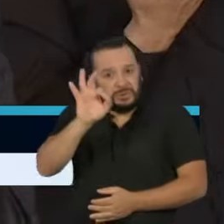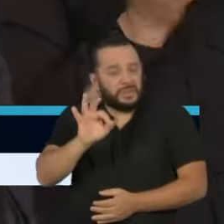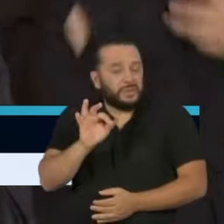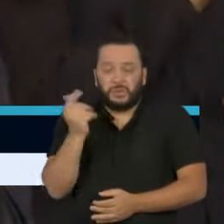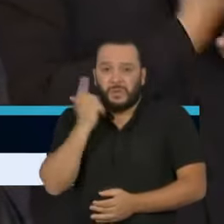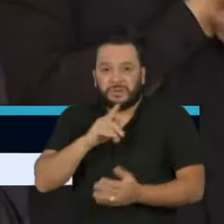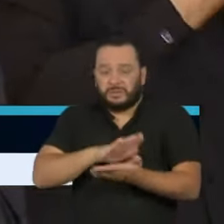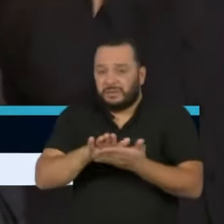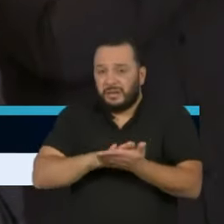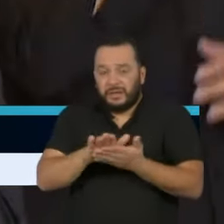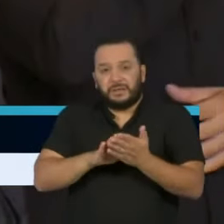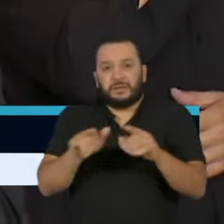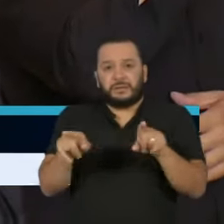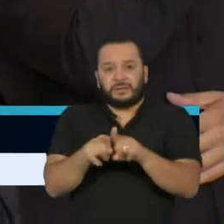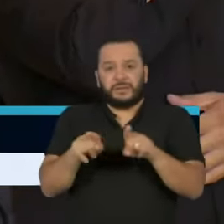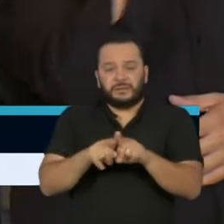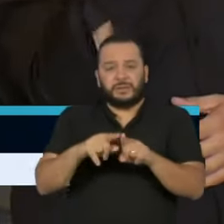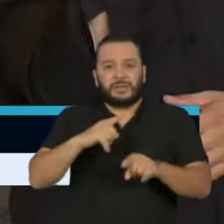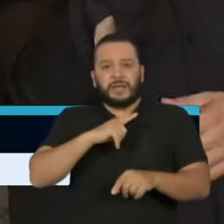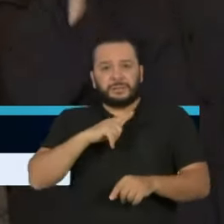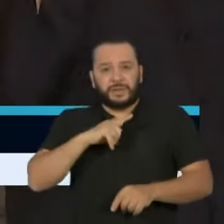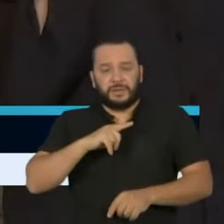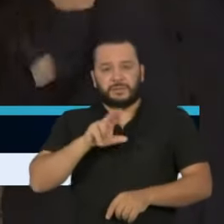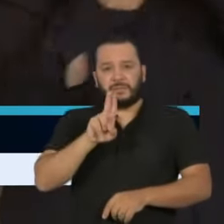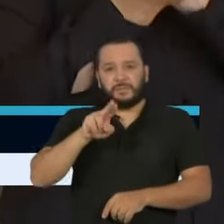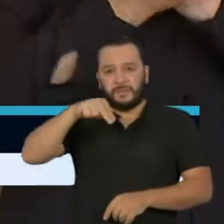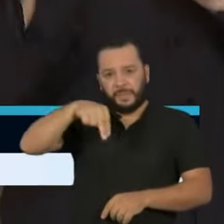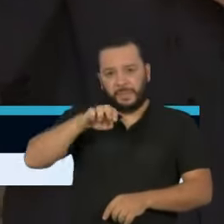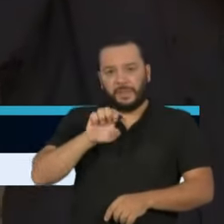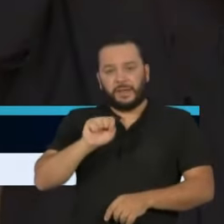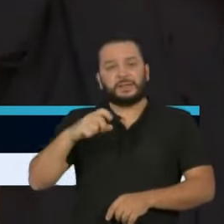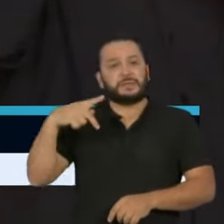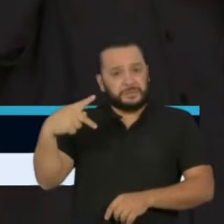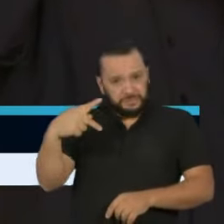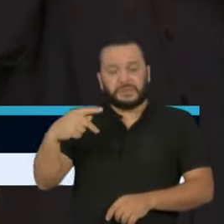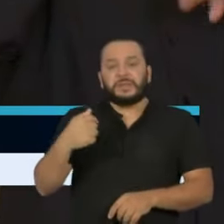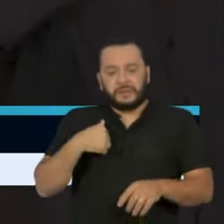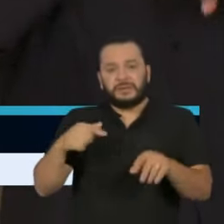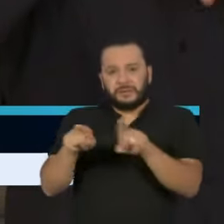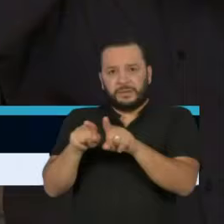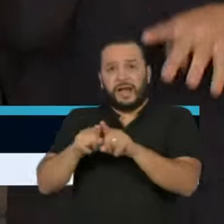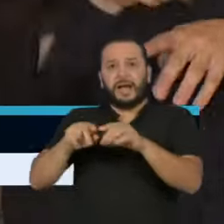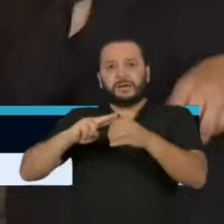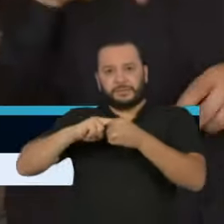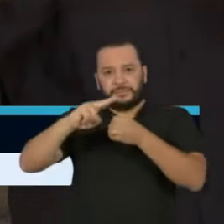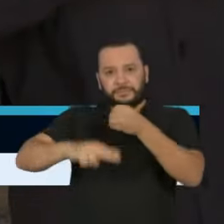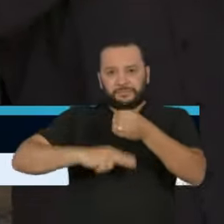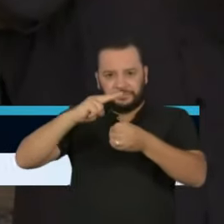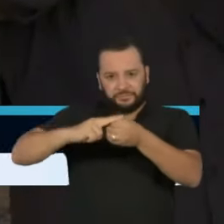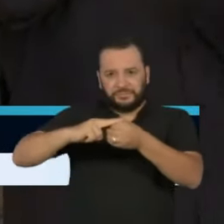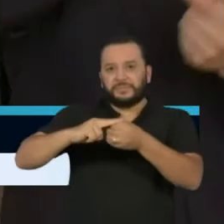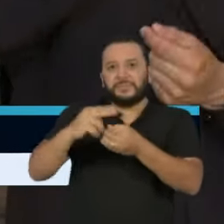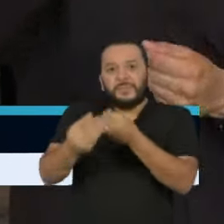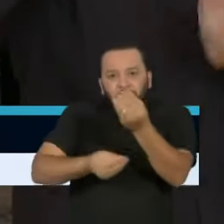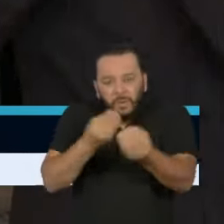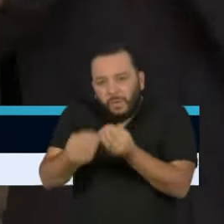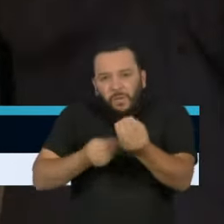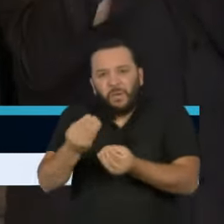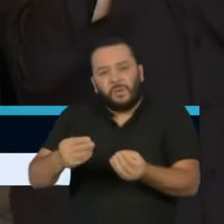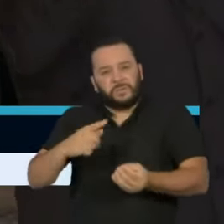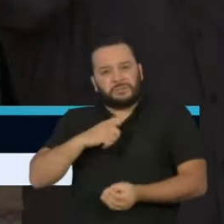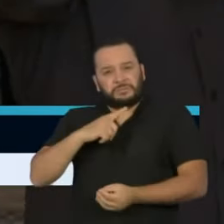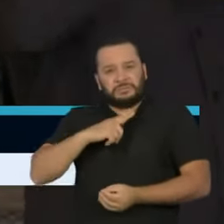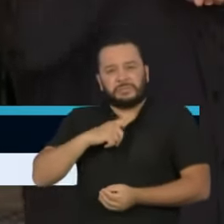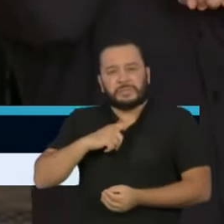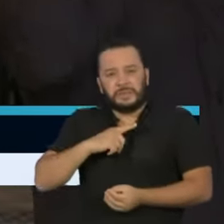na Unesp, onde eu trabalho, junto com modeladores matemáticos e geógrafos da saúde, os modos de dispersão do Estado, e